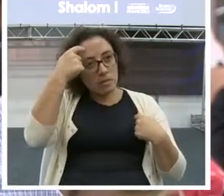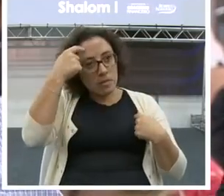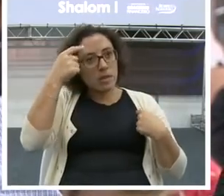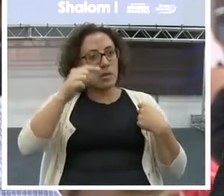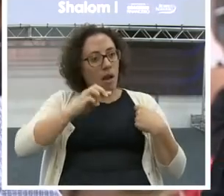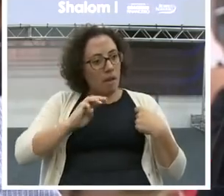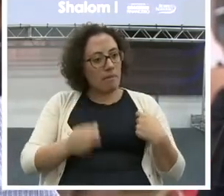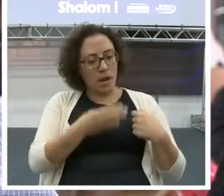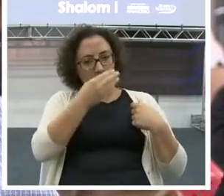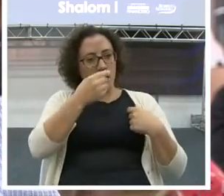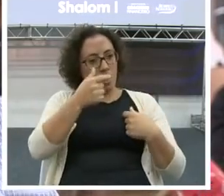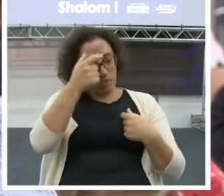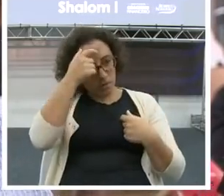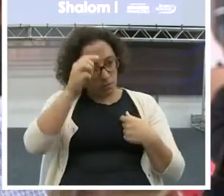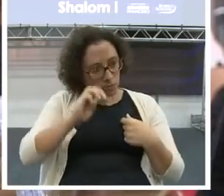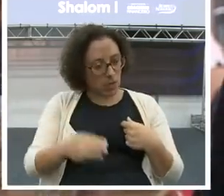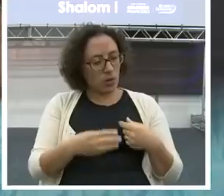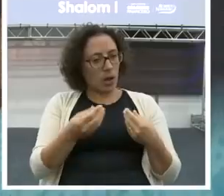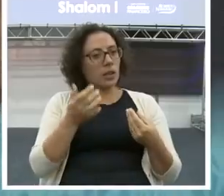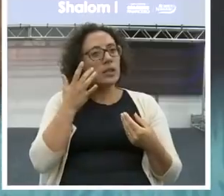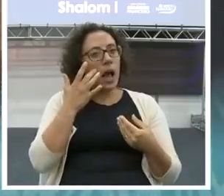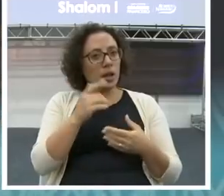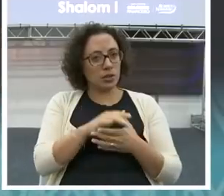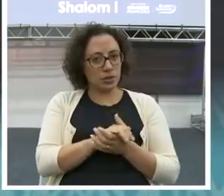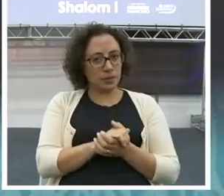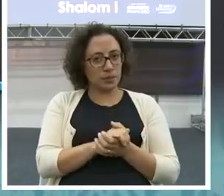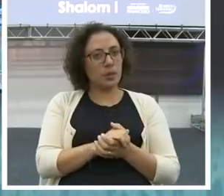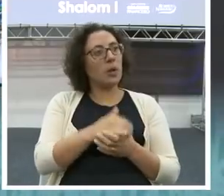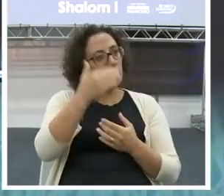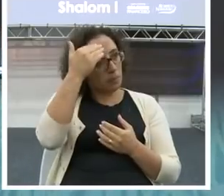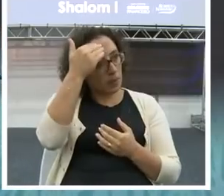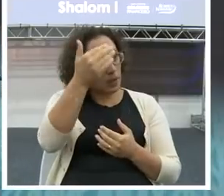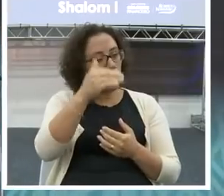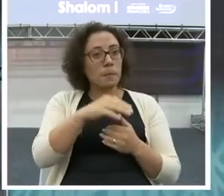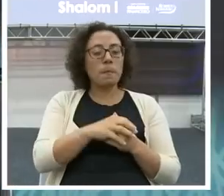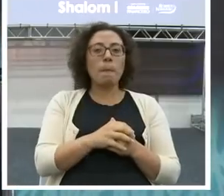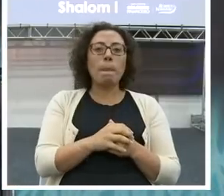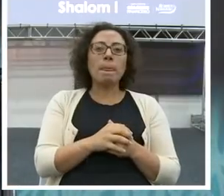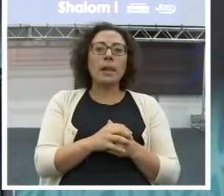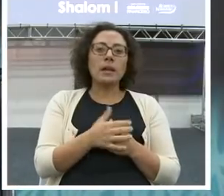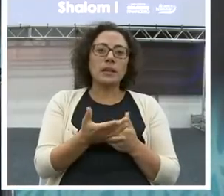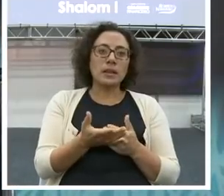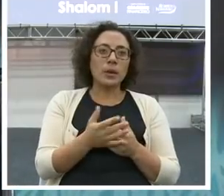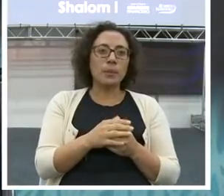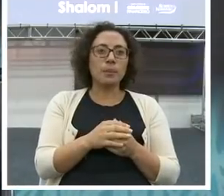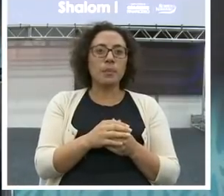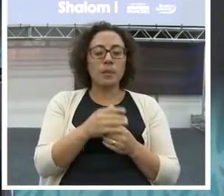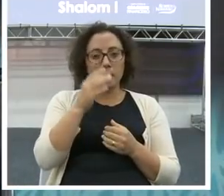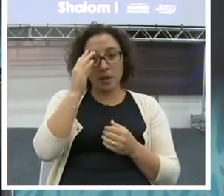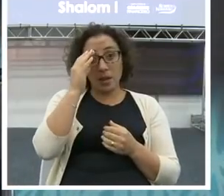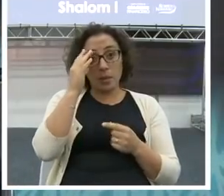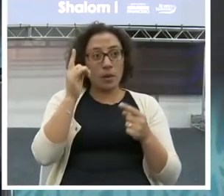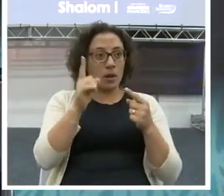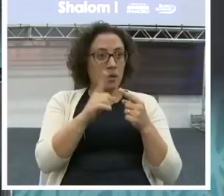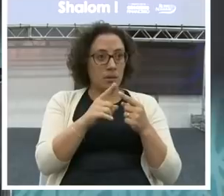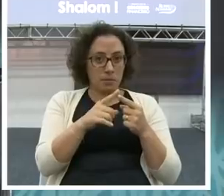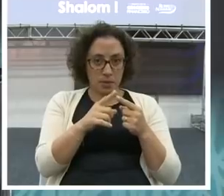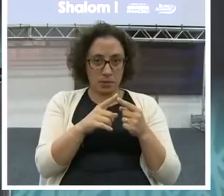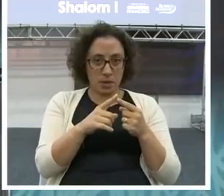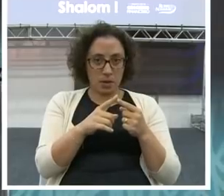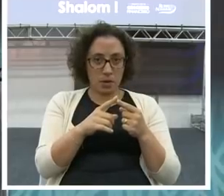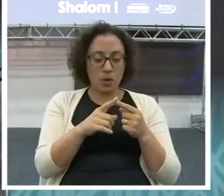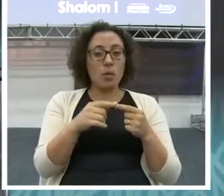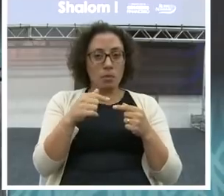pais que aqui estão presentes? Legal, obrigado pela pergunta. Bom, para ser coach, pode entrar nas nossas